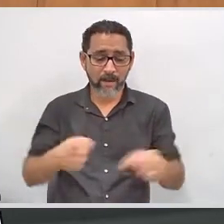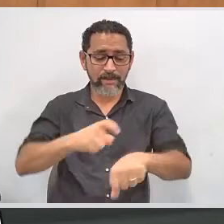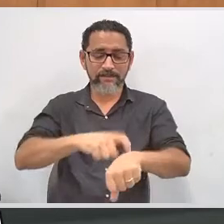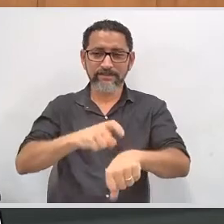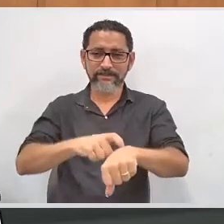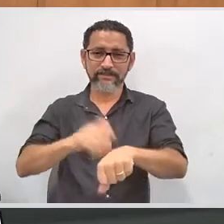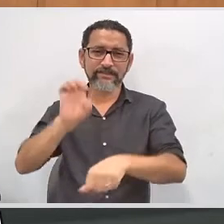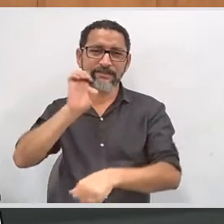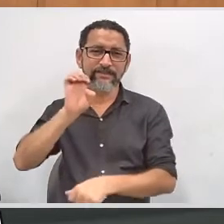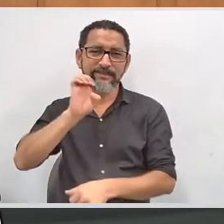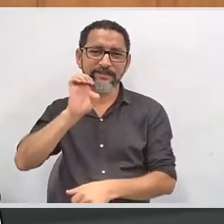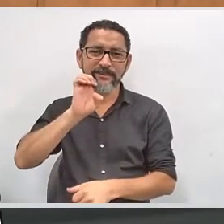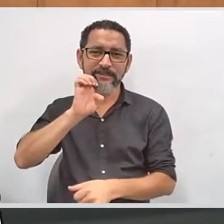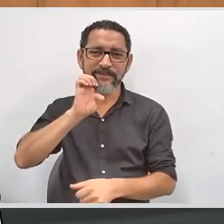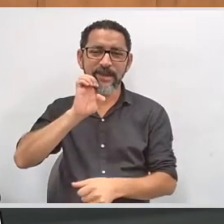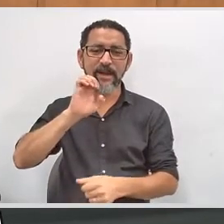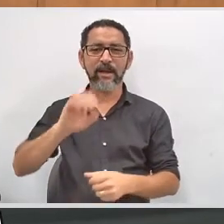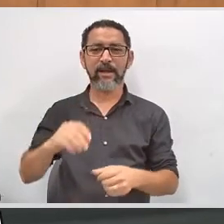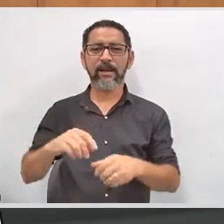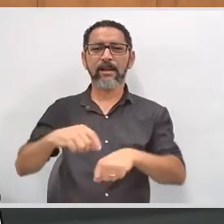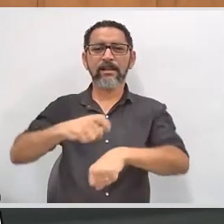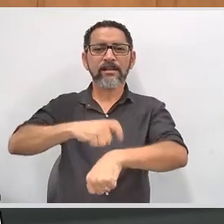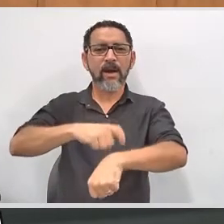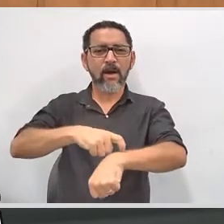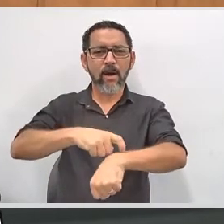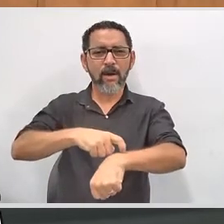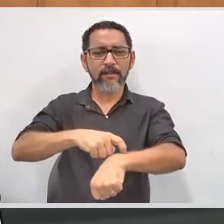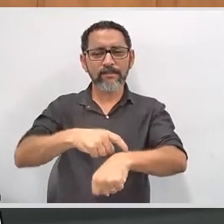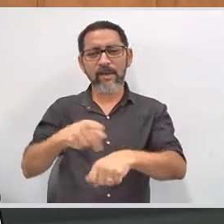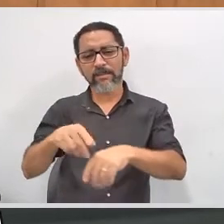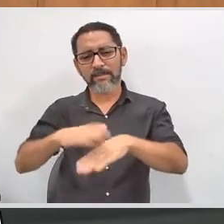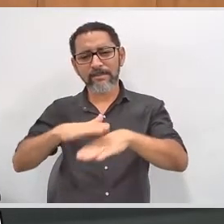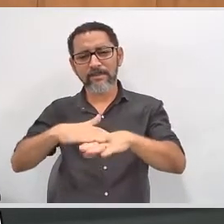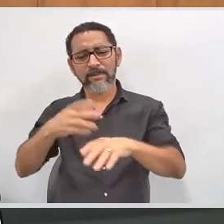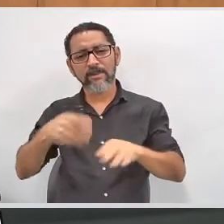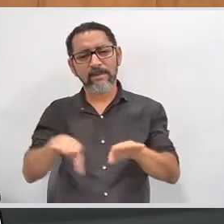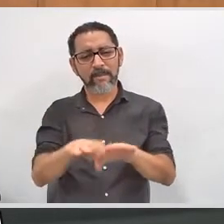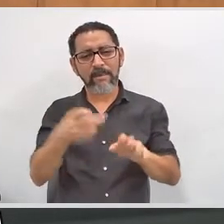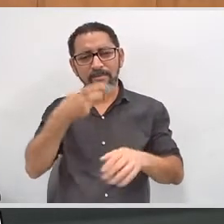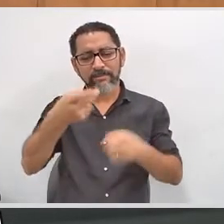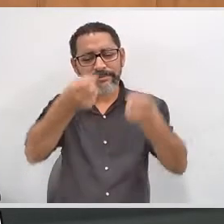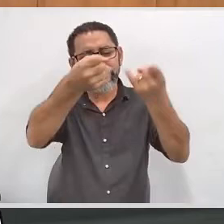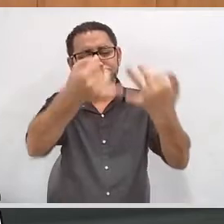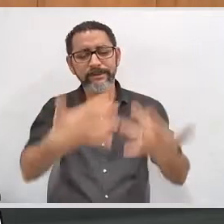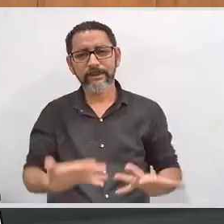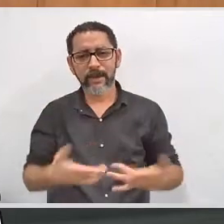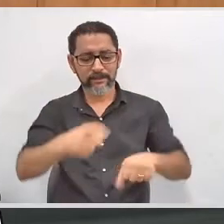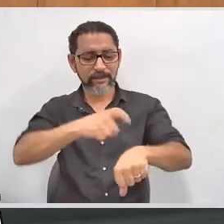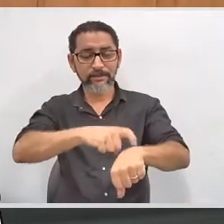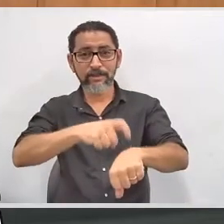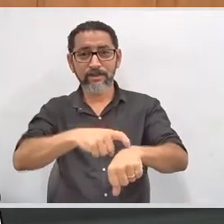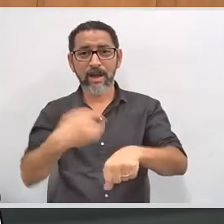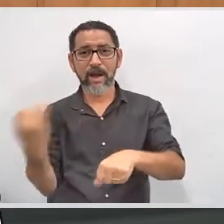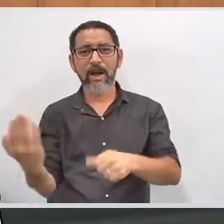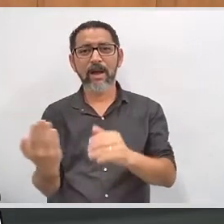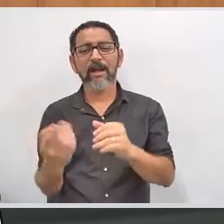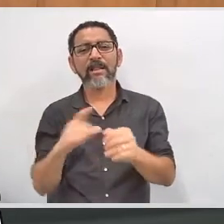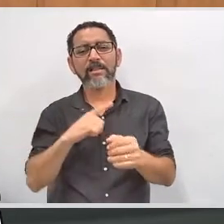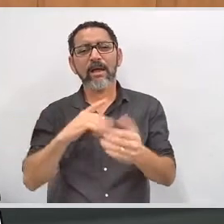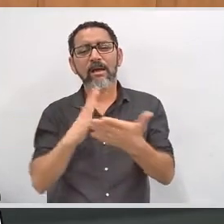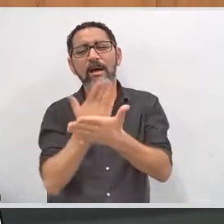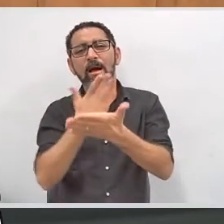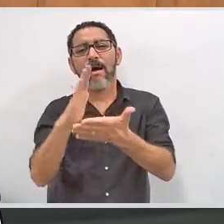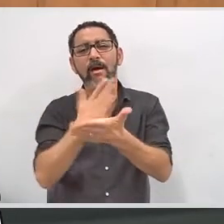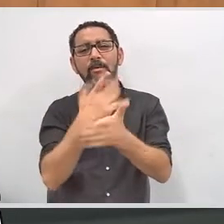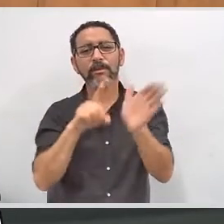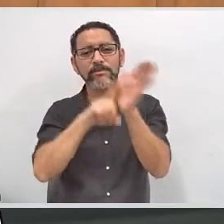Ao tempo em que ambos fazem esse trabalho de intérpretes de Libras e o senhor fala justamente nesse momento, nós recebemos algumas